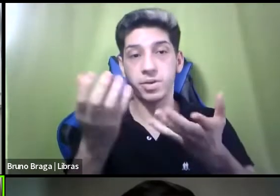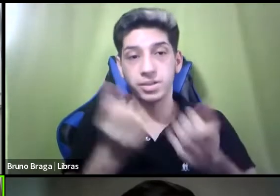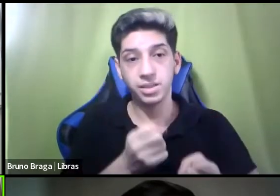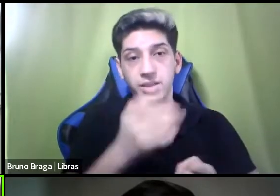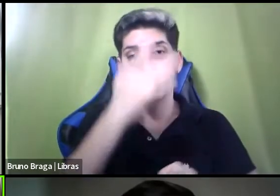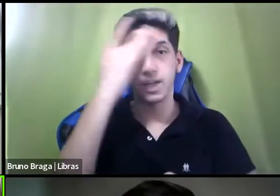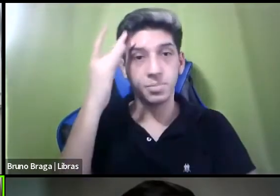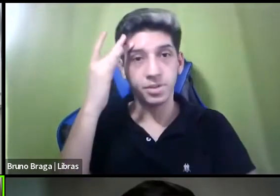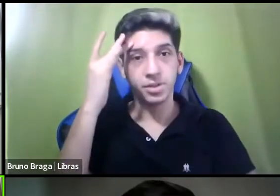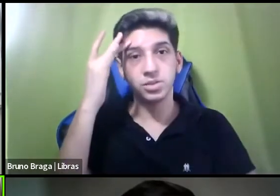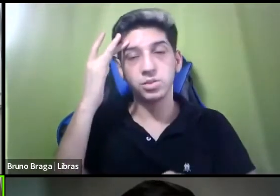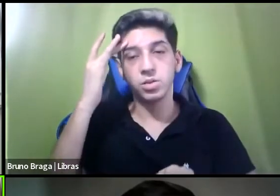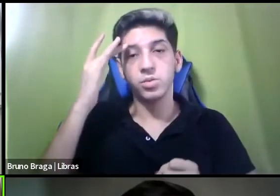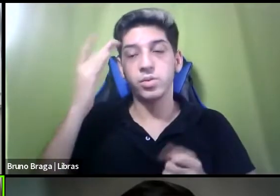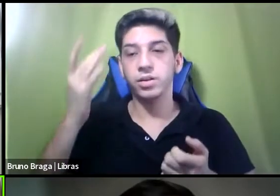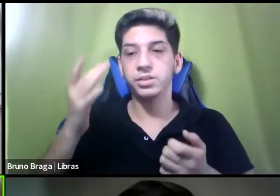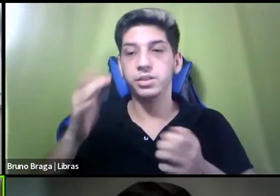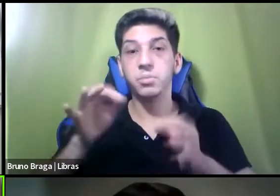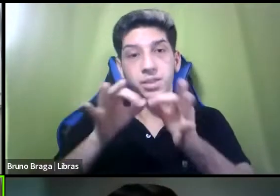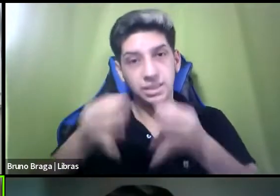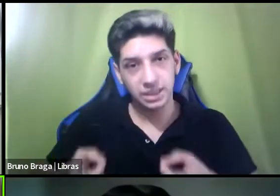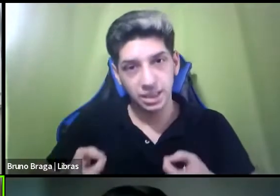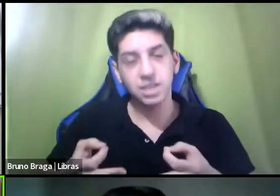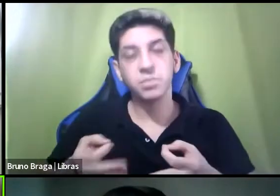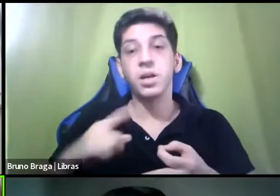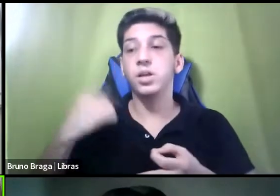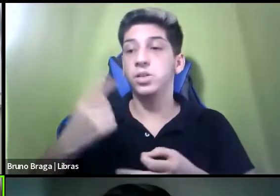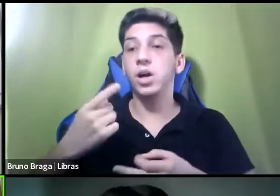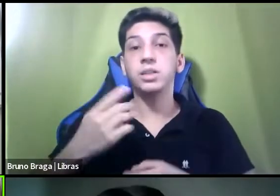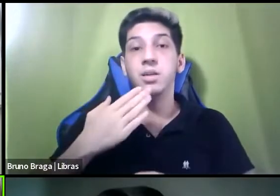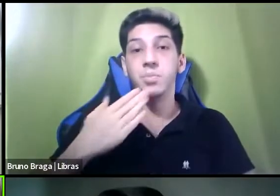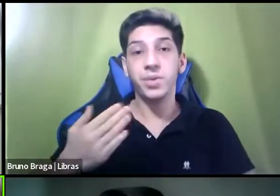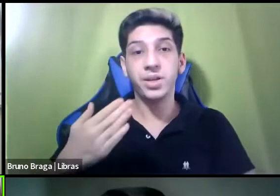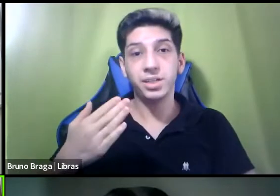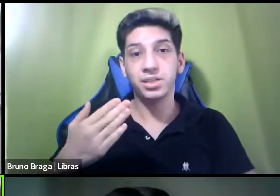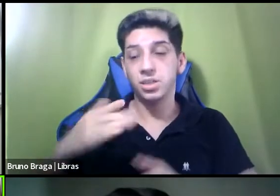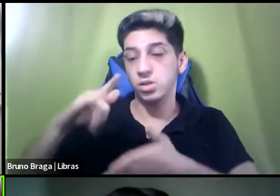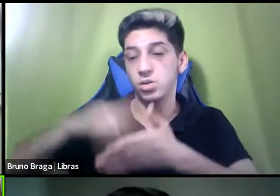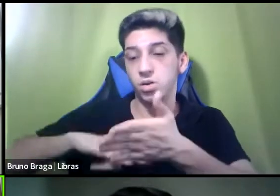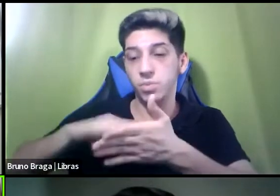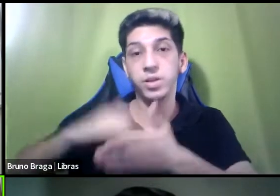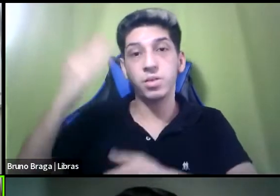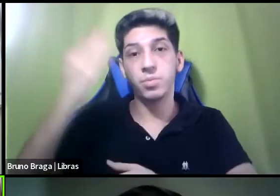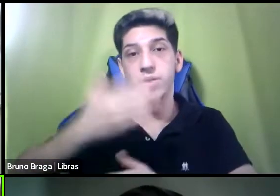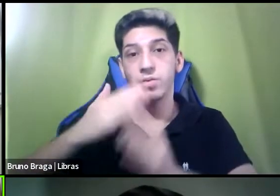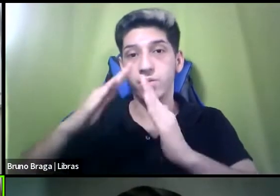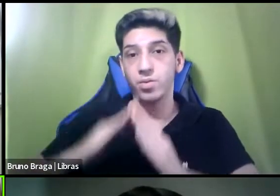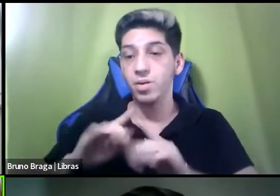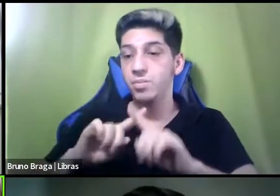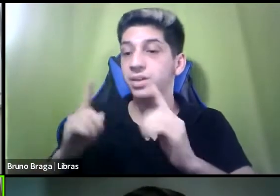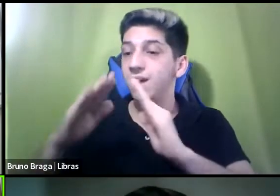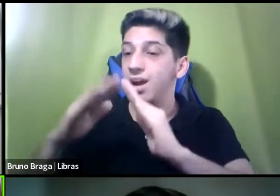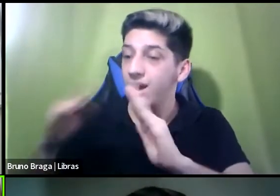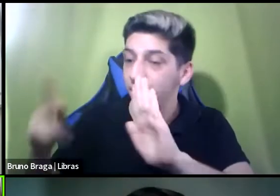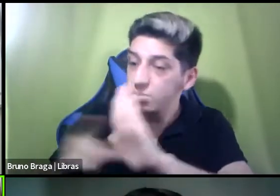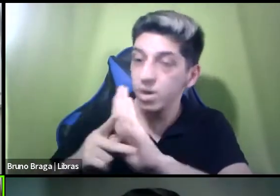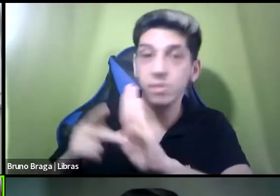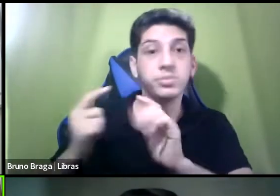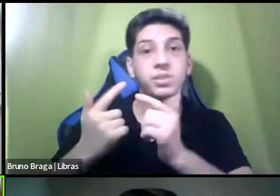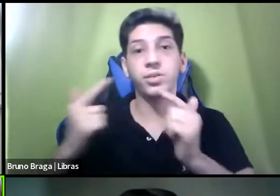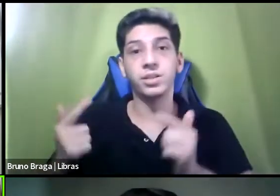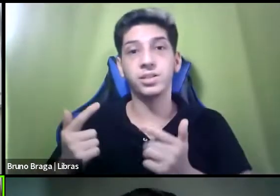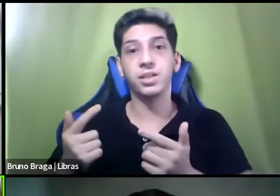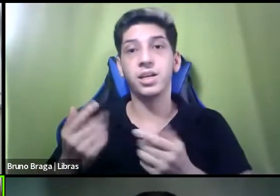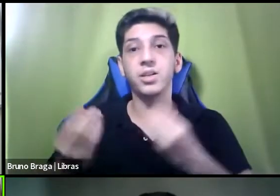mais vulneráveis e a gente exige um comprovante de residência de quem não tem, né, alijando essa pessoa de